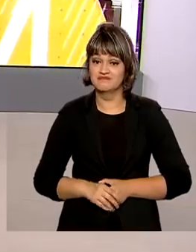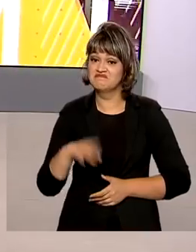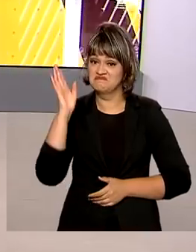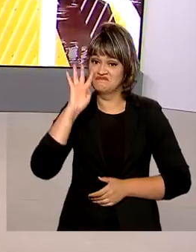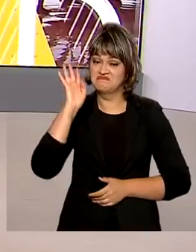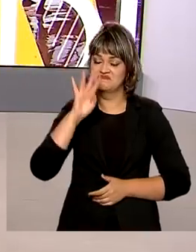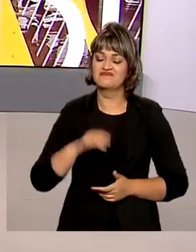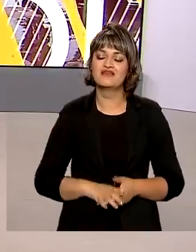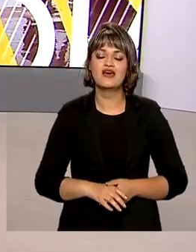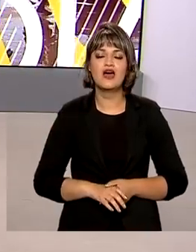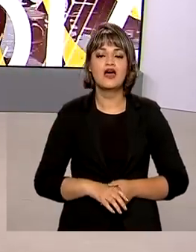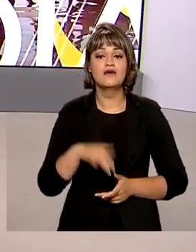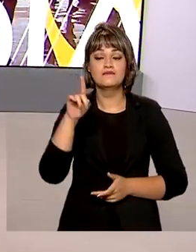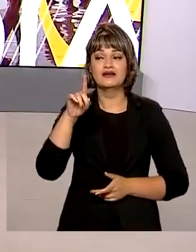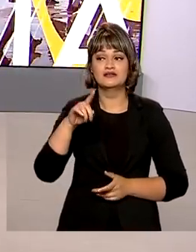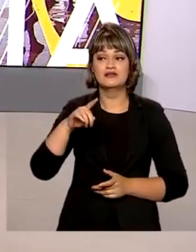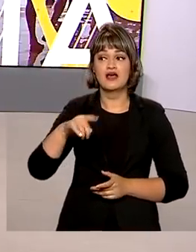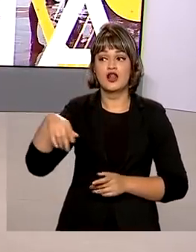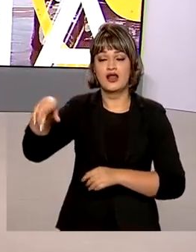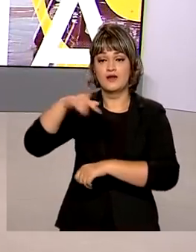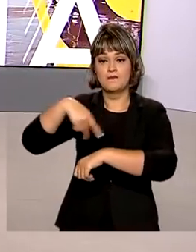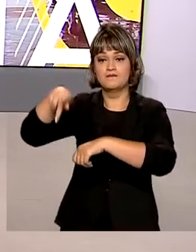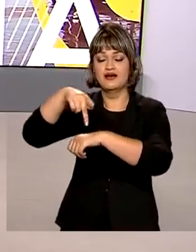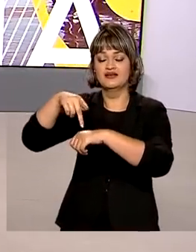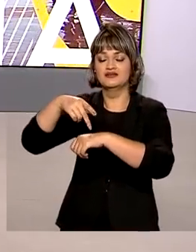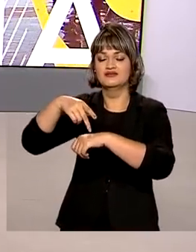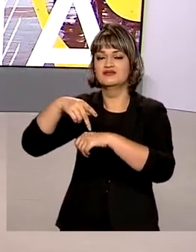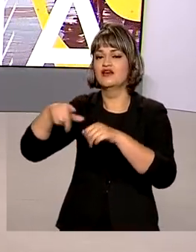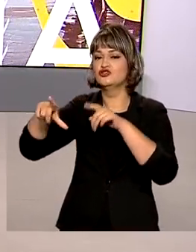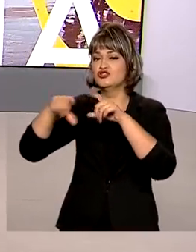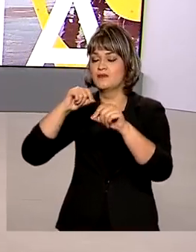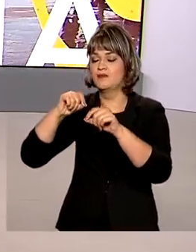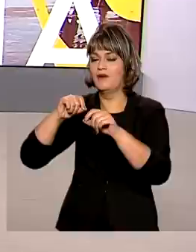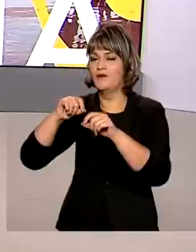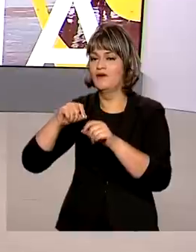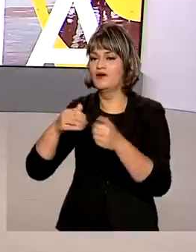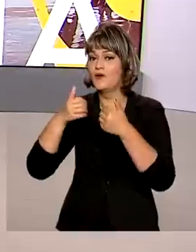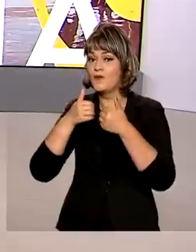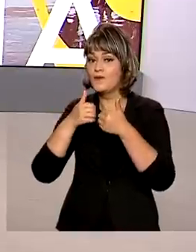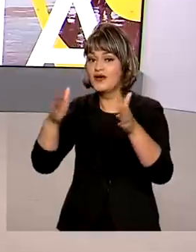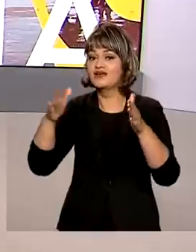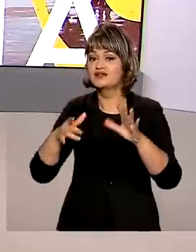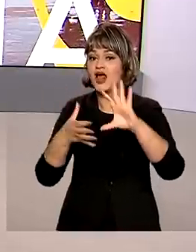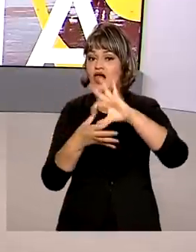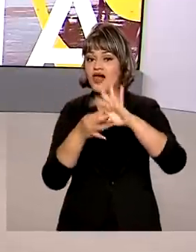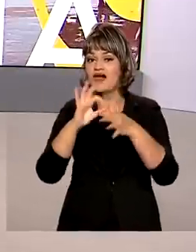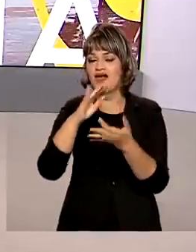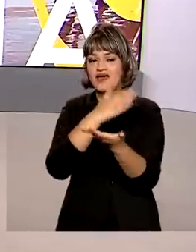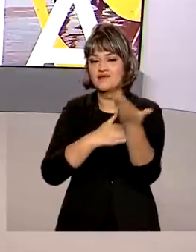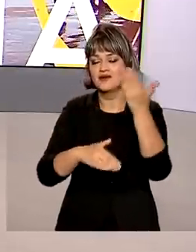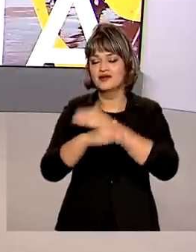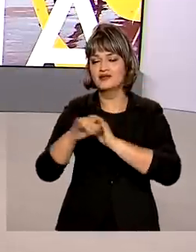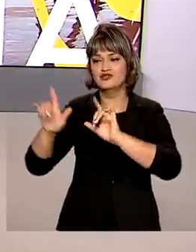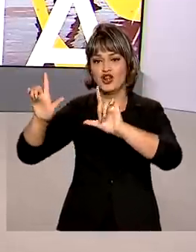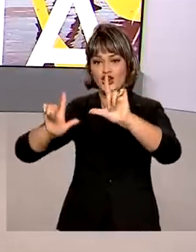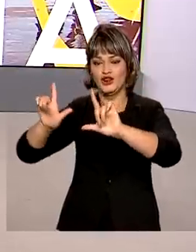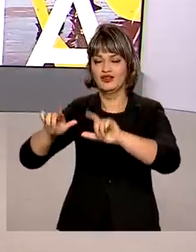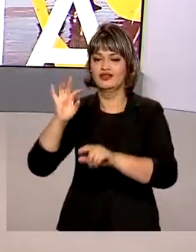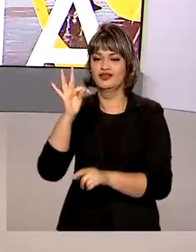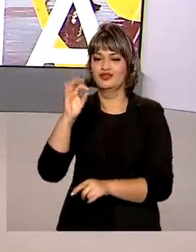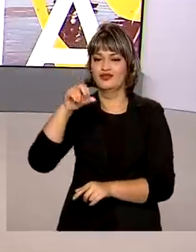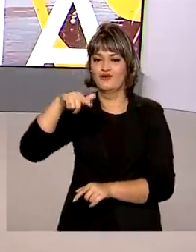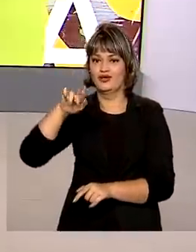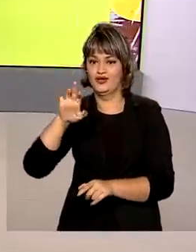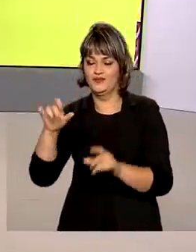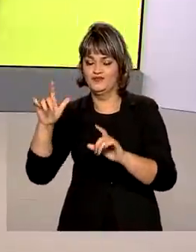Bacana, né? Olha, e lá do outro lado do mundo, no Japão, acontece a abertura dos Jogos Paralímpicos de Tóquio. Nossos atletas se